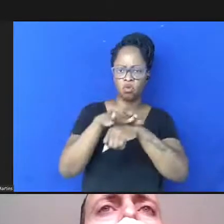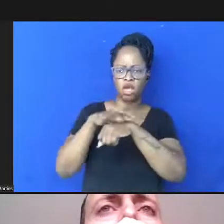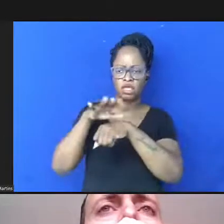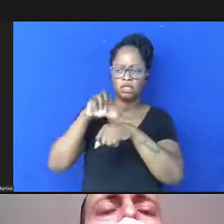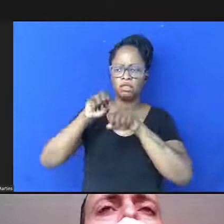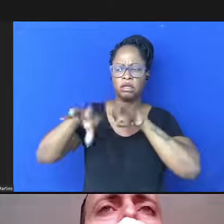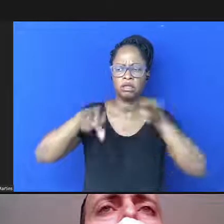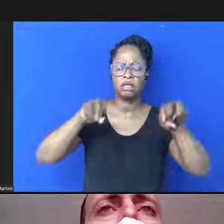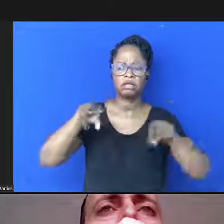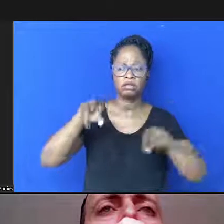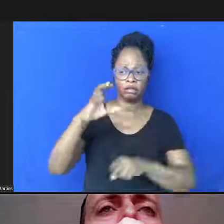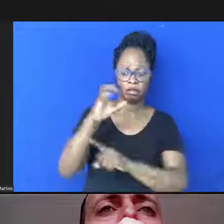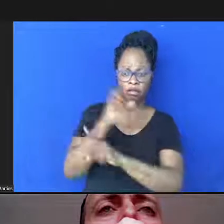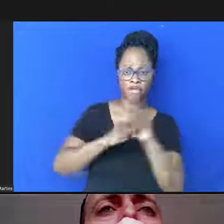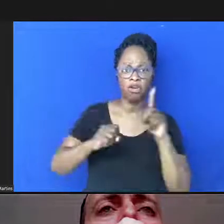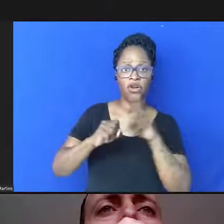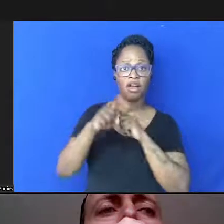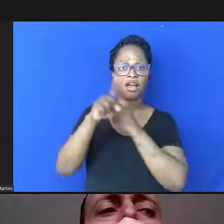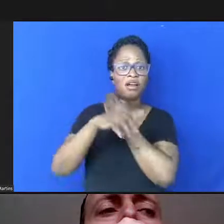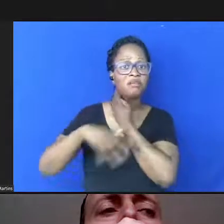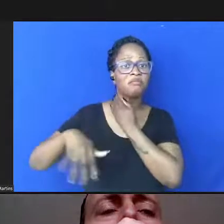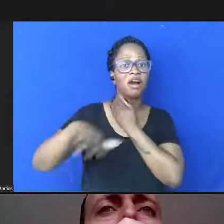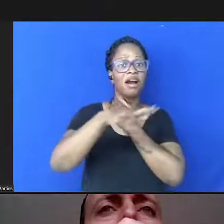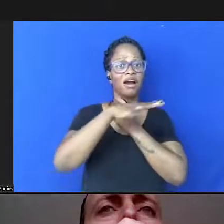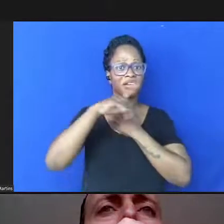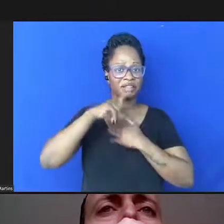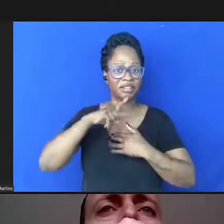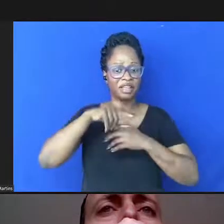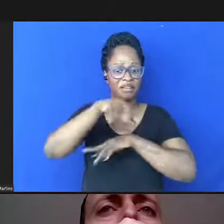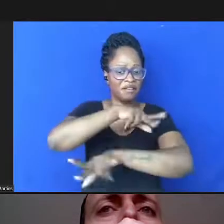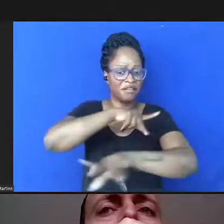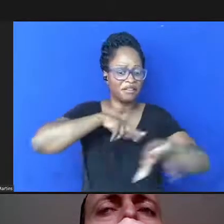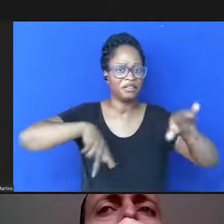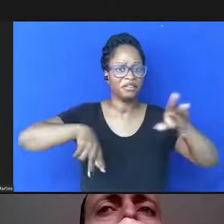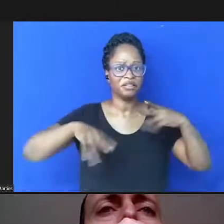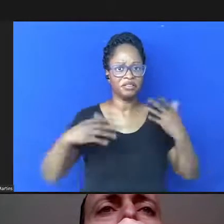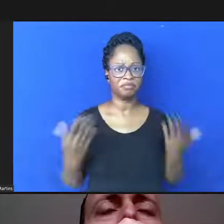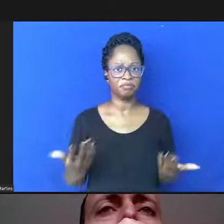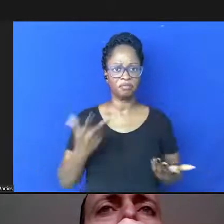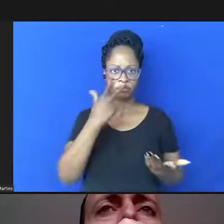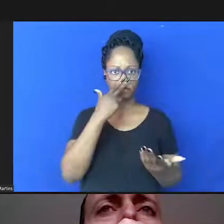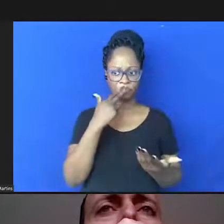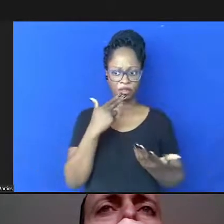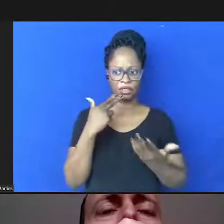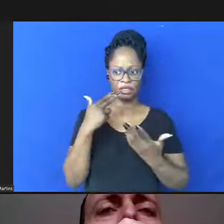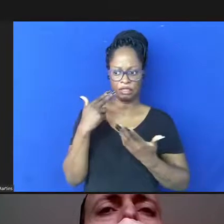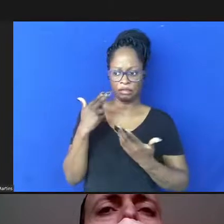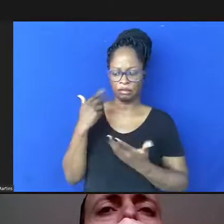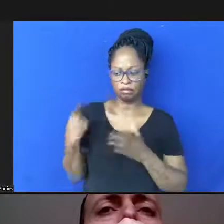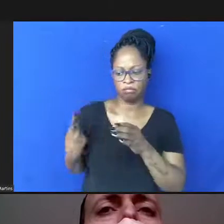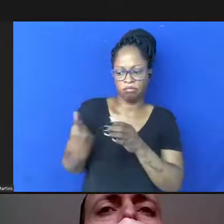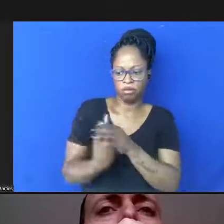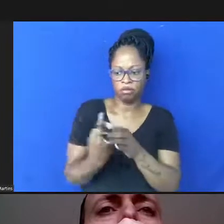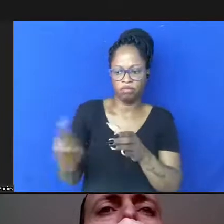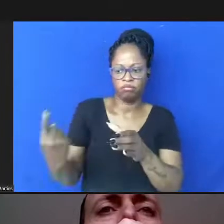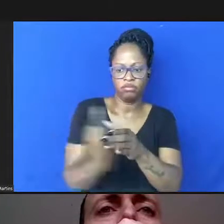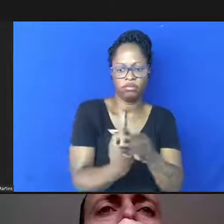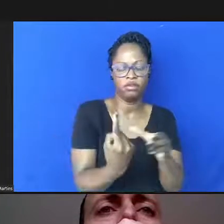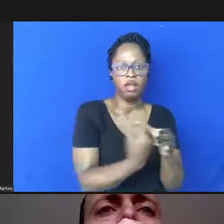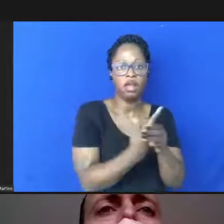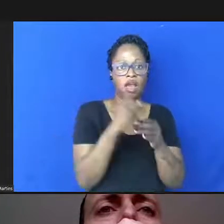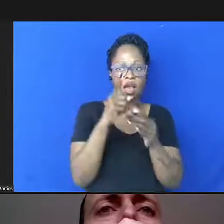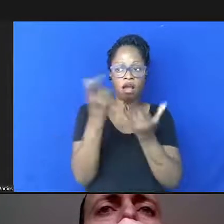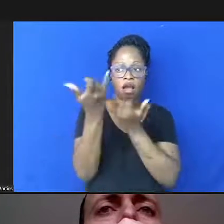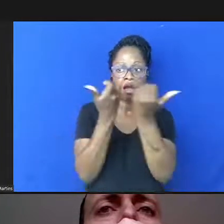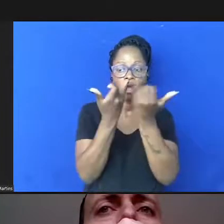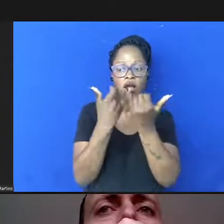sociais quer dizer é uma área que tem atraído diferentes matérias e portanto é uma comunidade de informação a